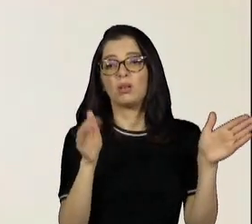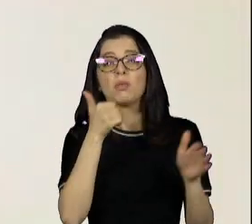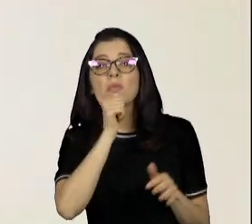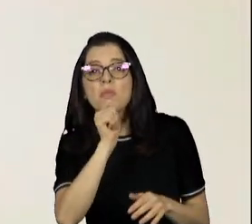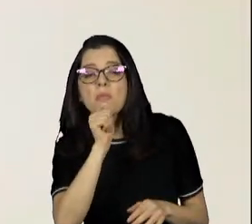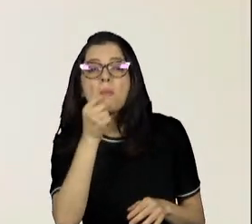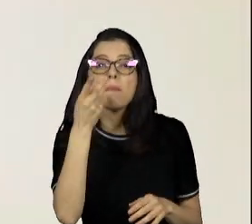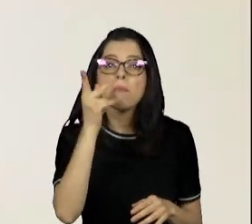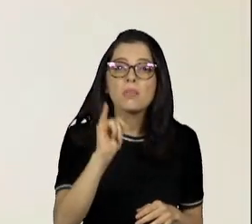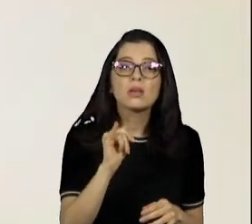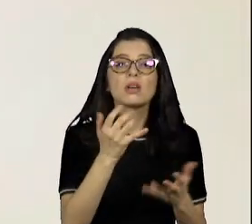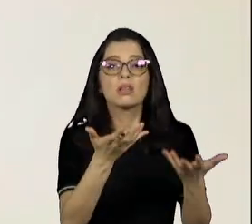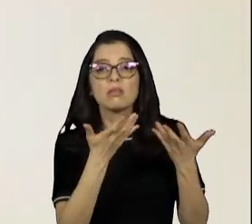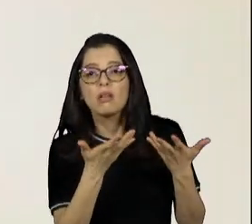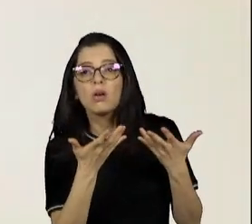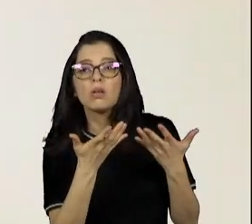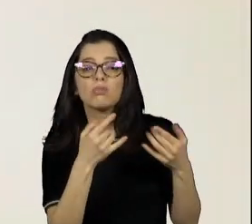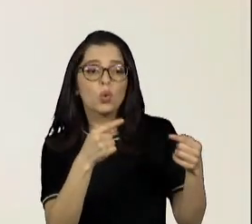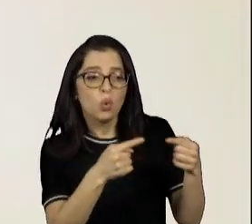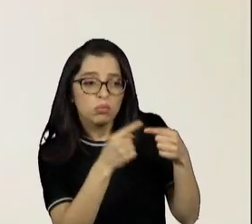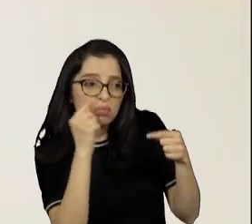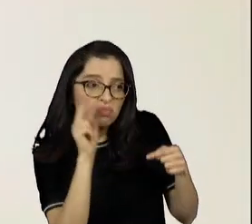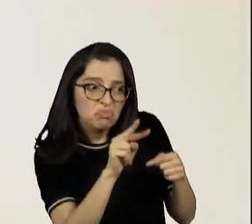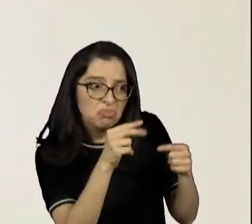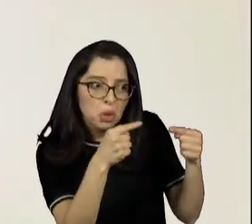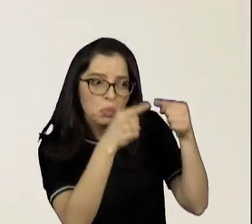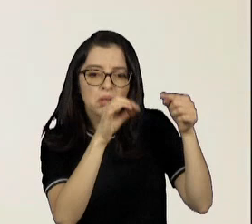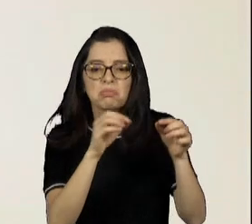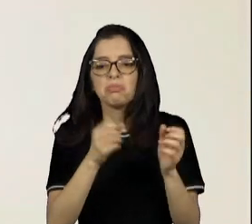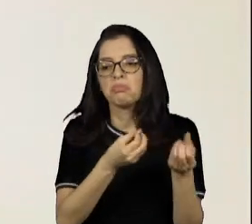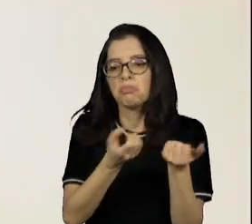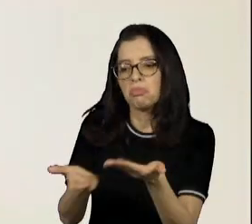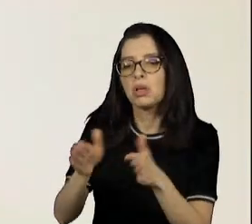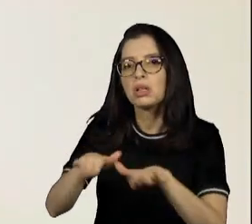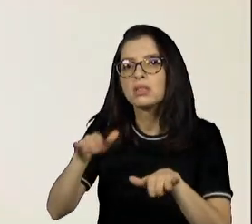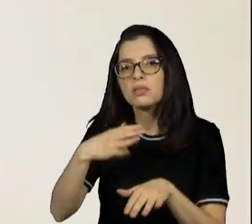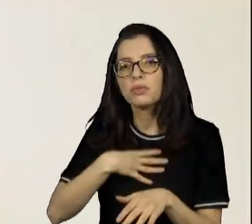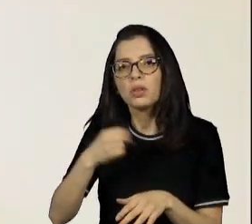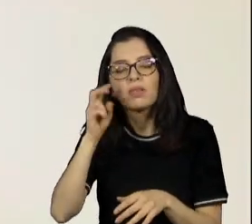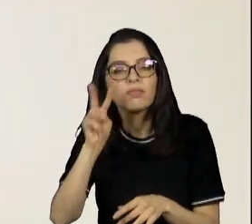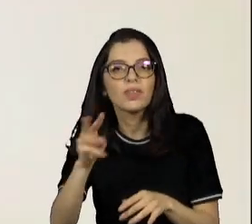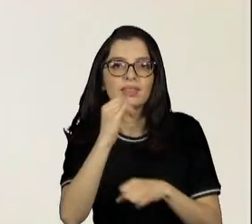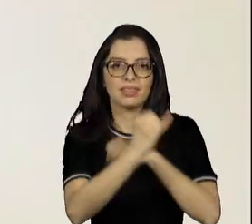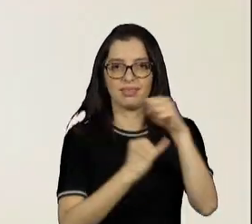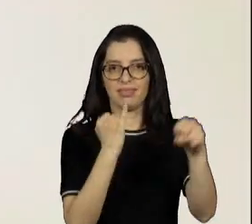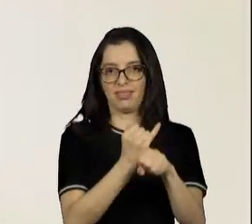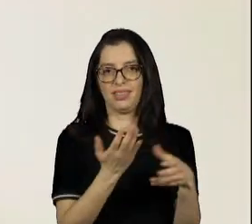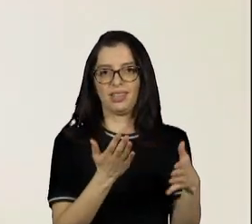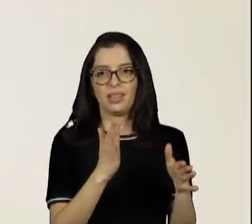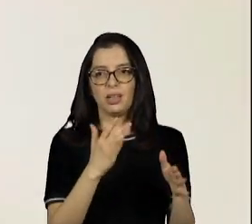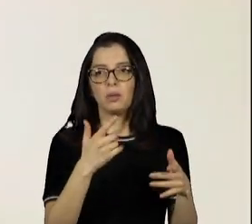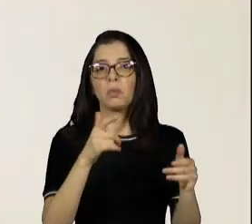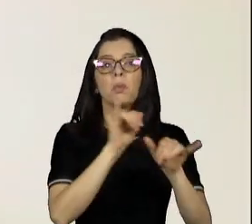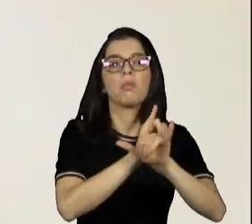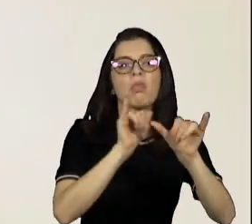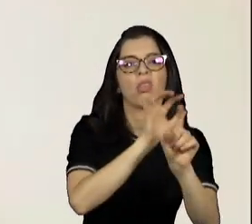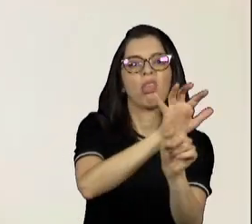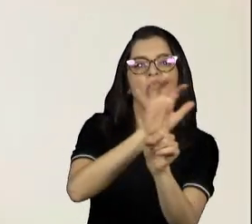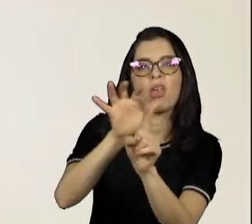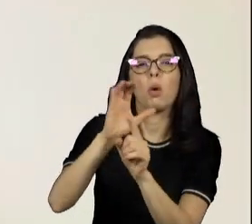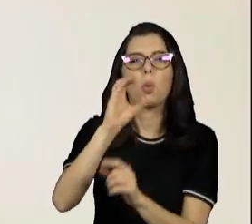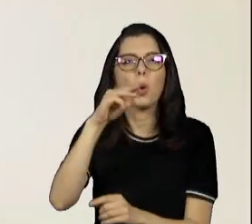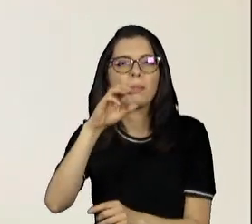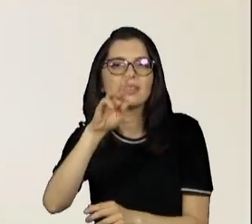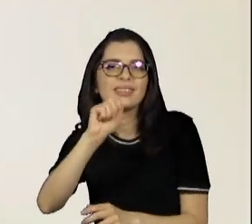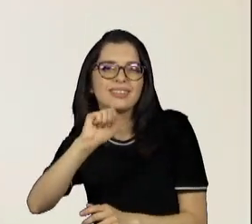coisa para as crianças preferem deixar a criança ligada à internet. Primeiro porque não tem comercial, porque entre um programa infantil e